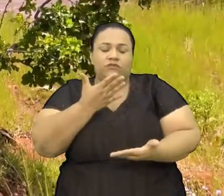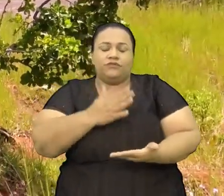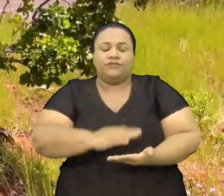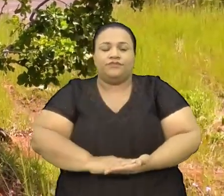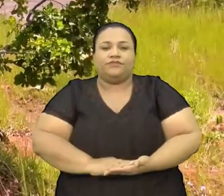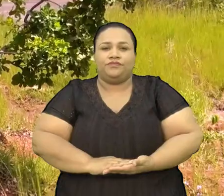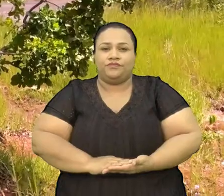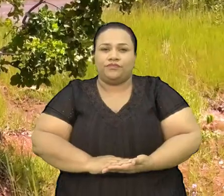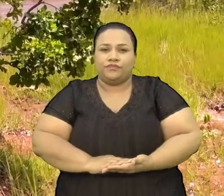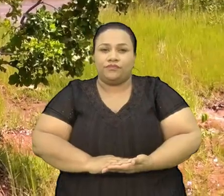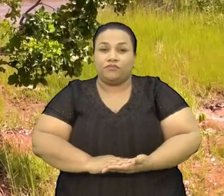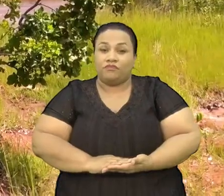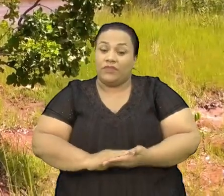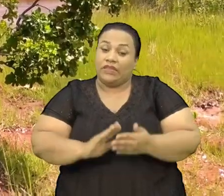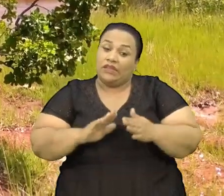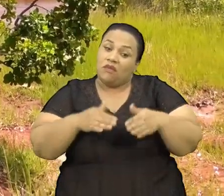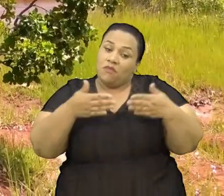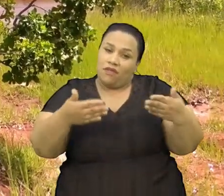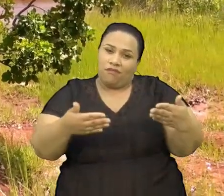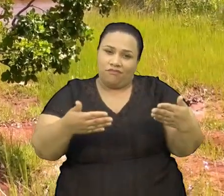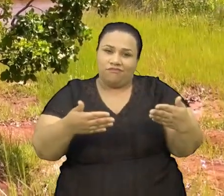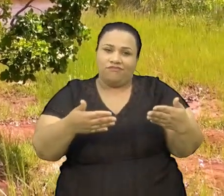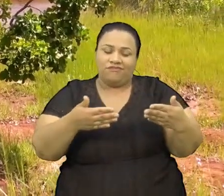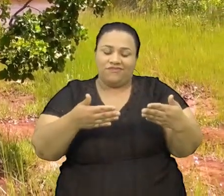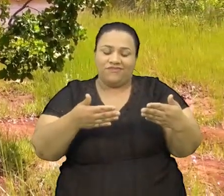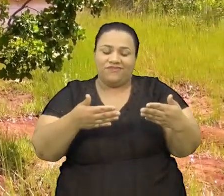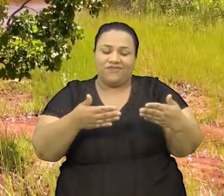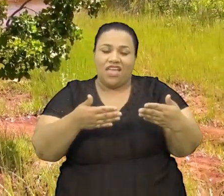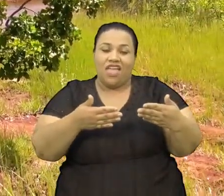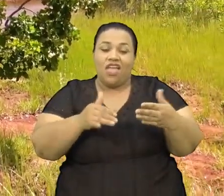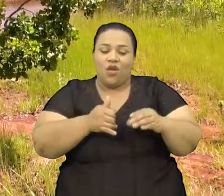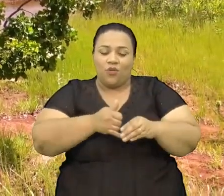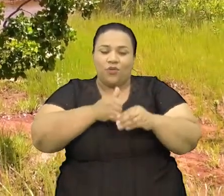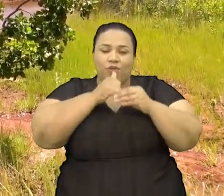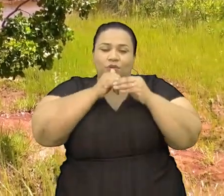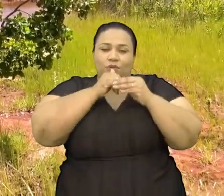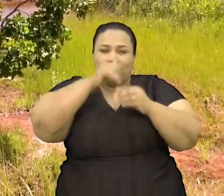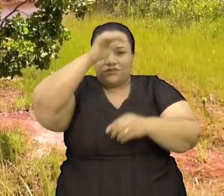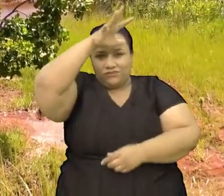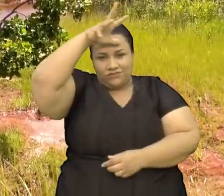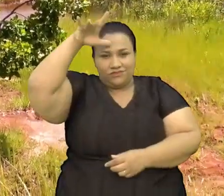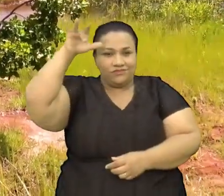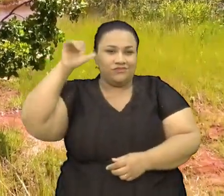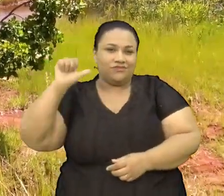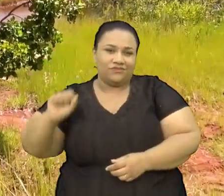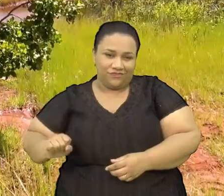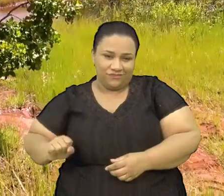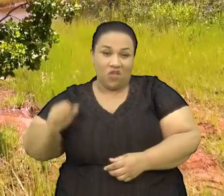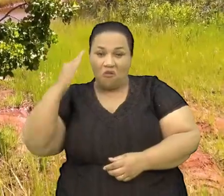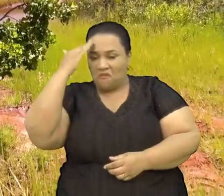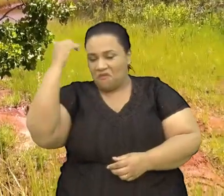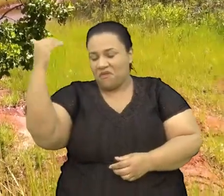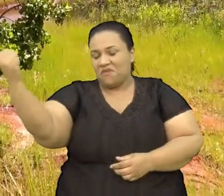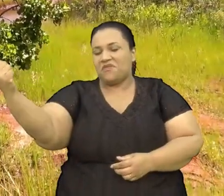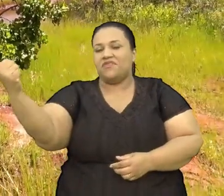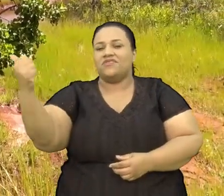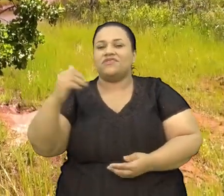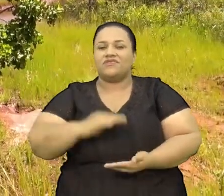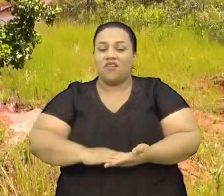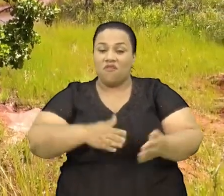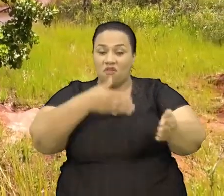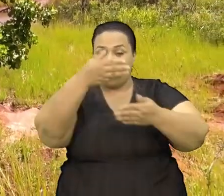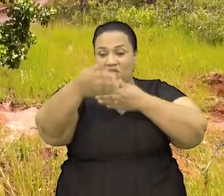Não poderíamos Deixar também De tomarmos A bebida Típica Do estado Do Mato Grosso Do Sul O famoso Tereré